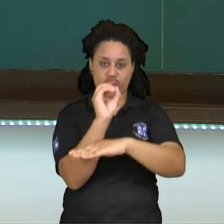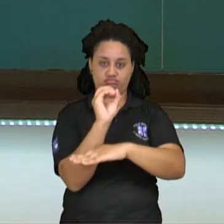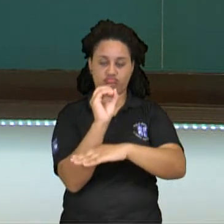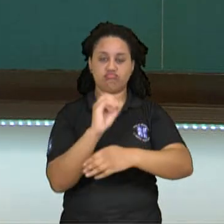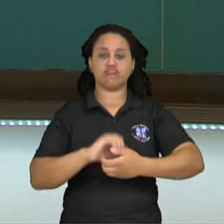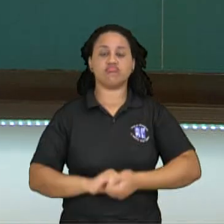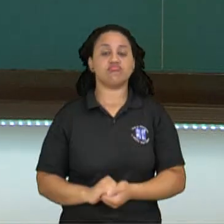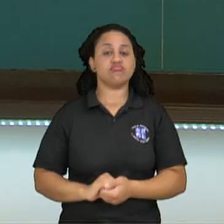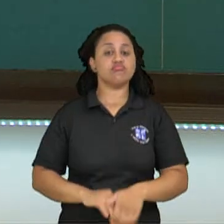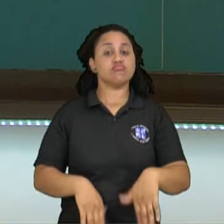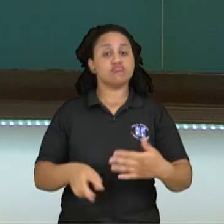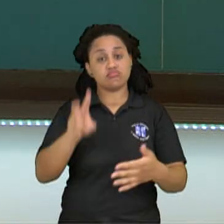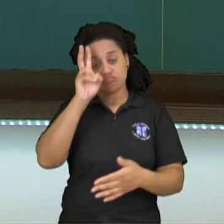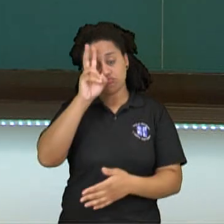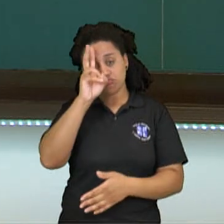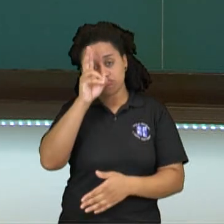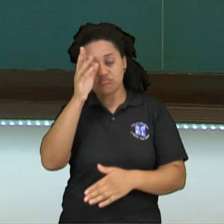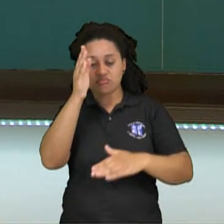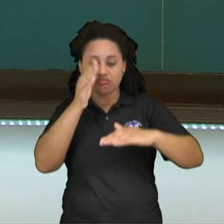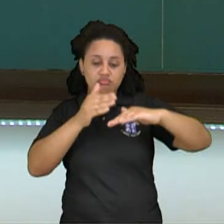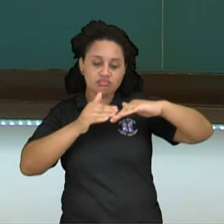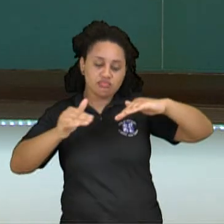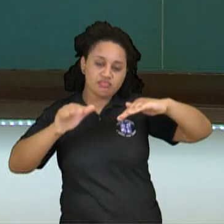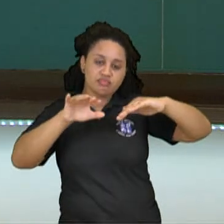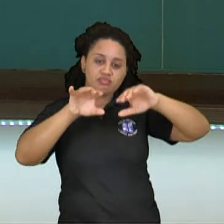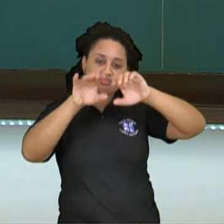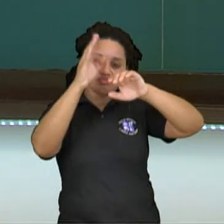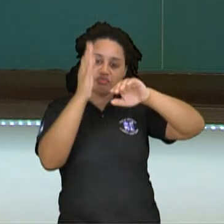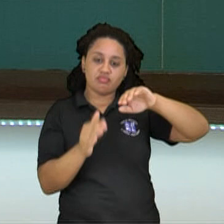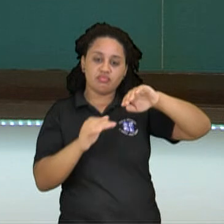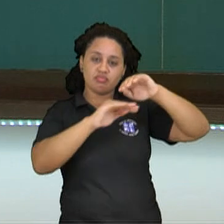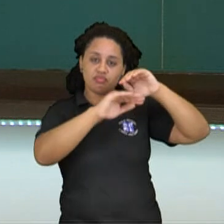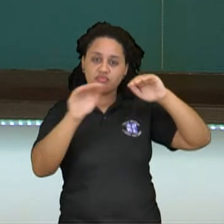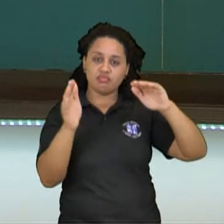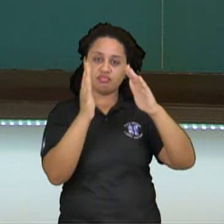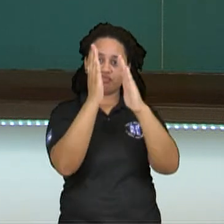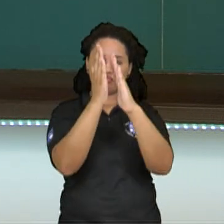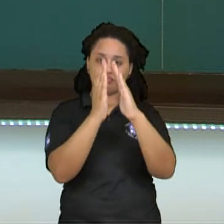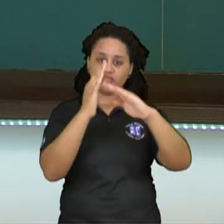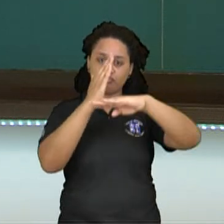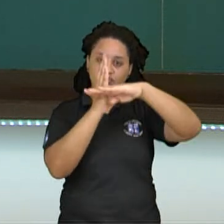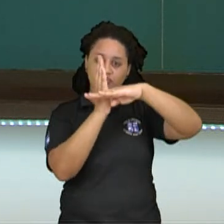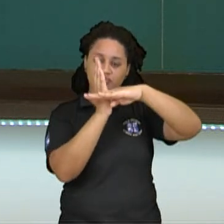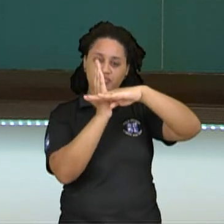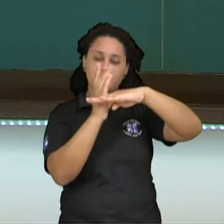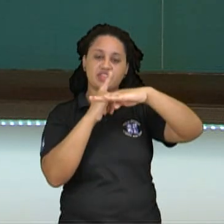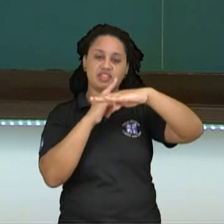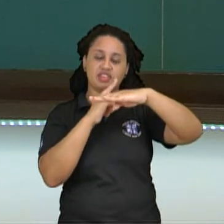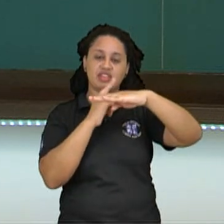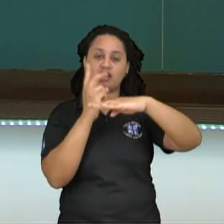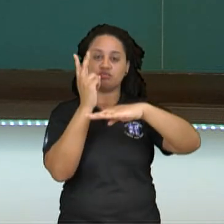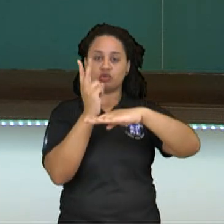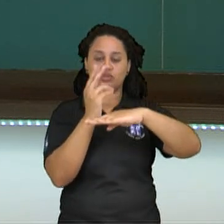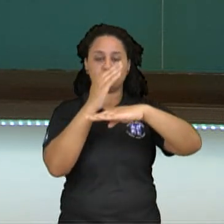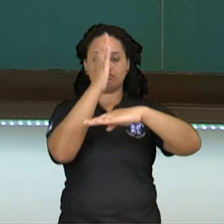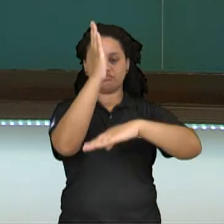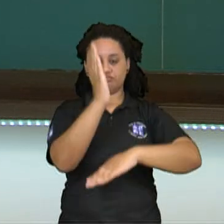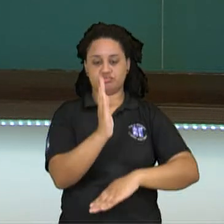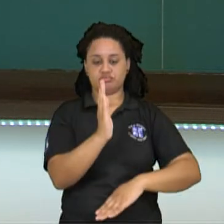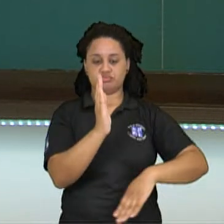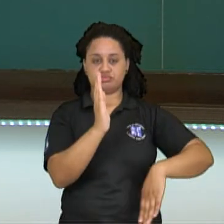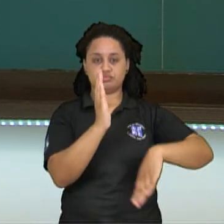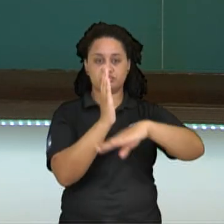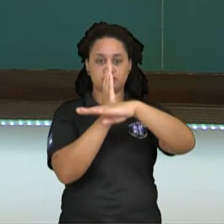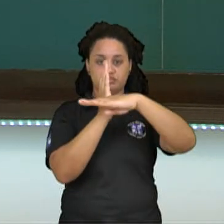Lembrando que o plano cartesiano é aquele composto por duas retas perpendiculares, ou seja,